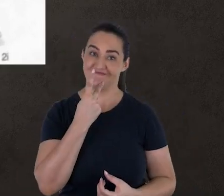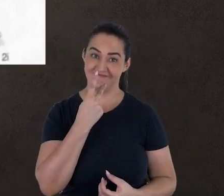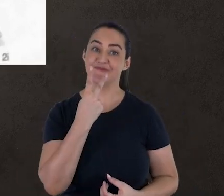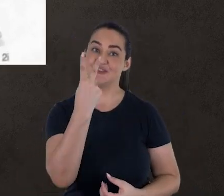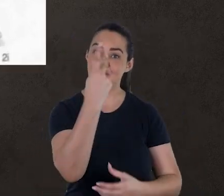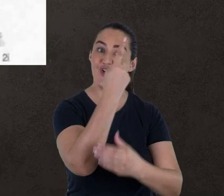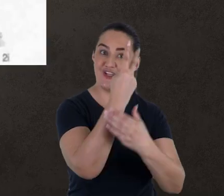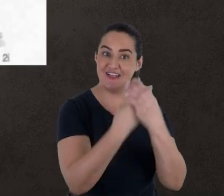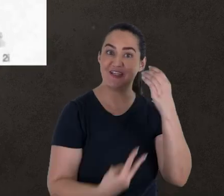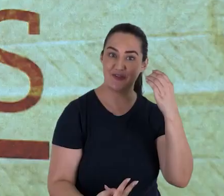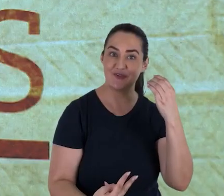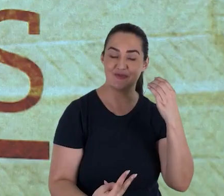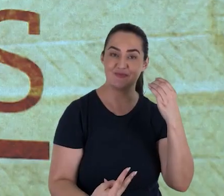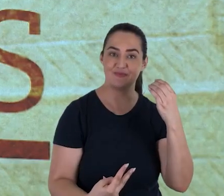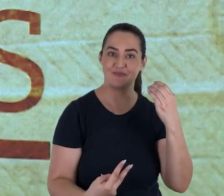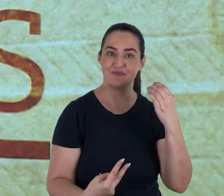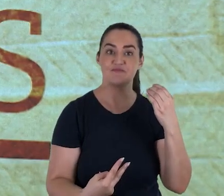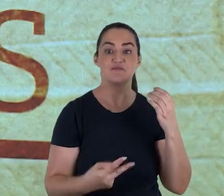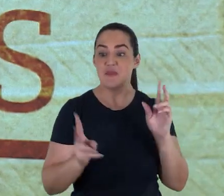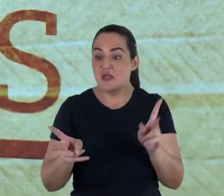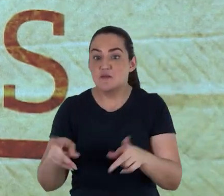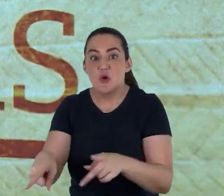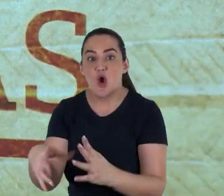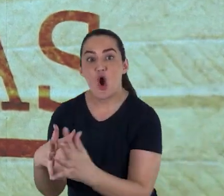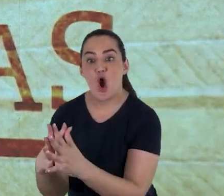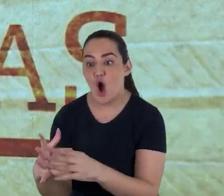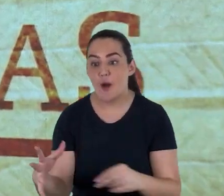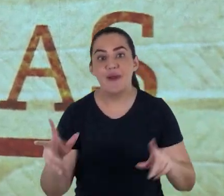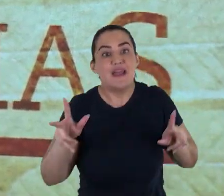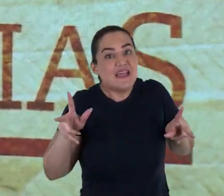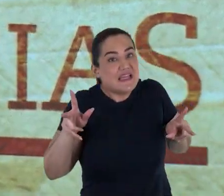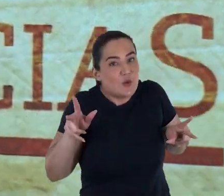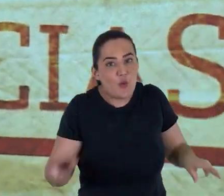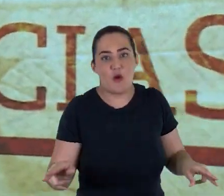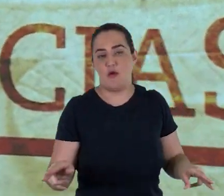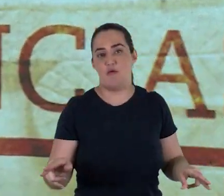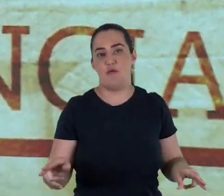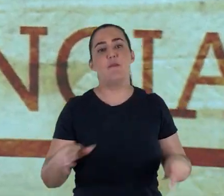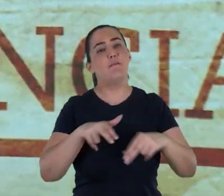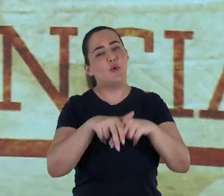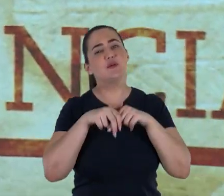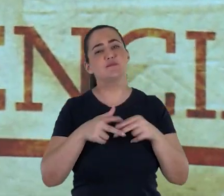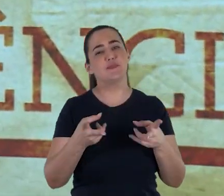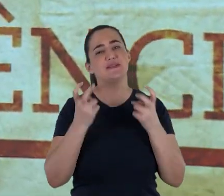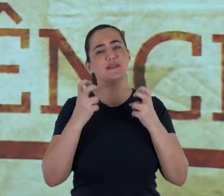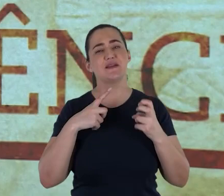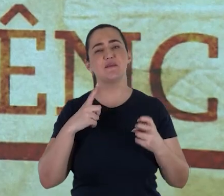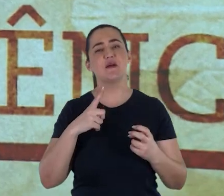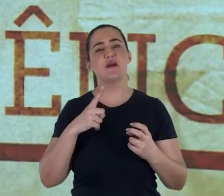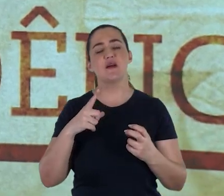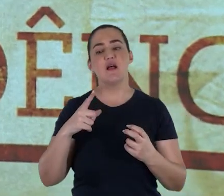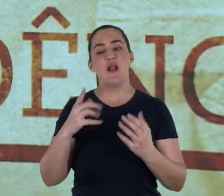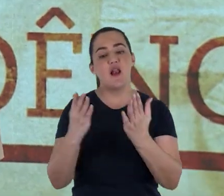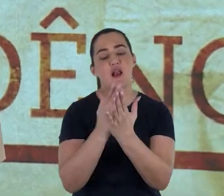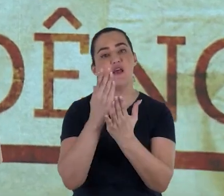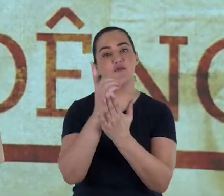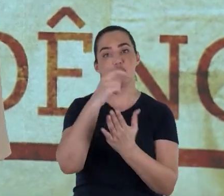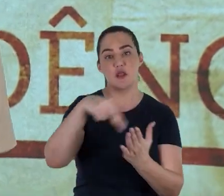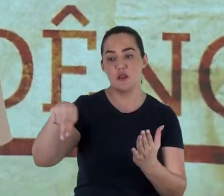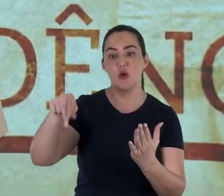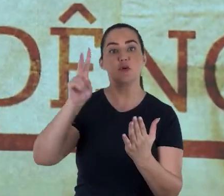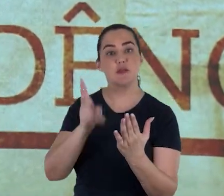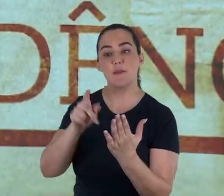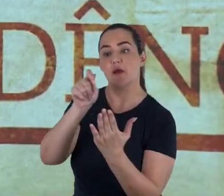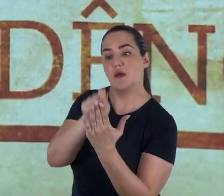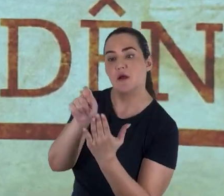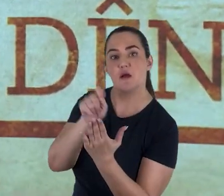nos textos de Qumran. Isso mostra que o livro de Daniel foi muito bem copiado e preservado em seu conteúdo